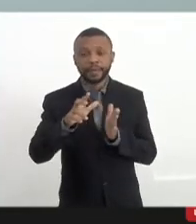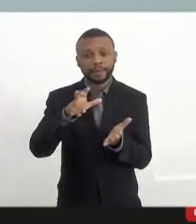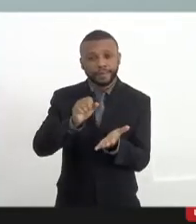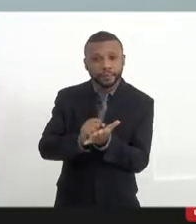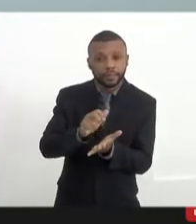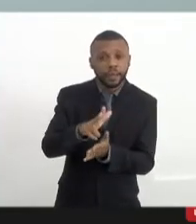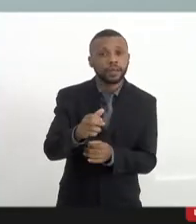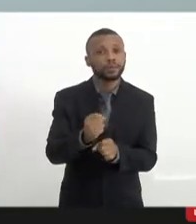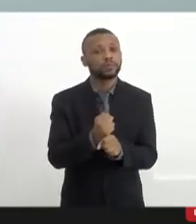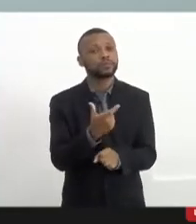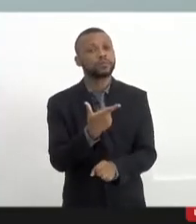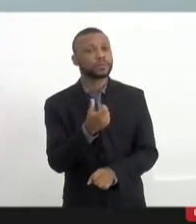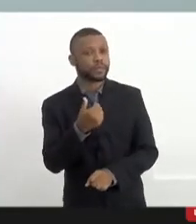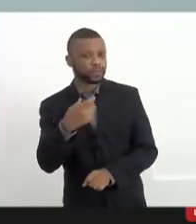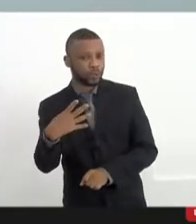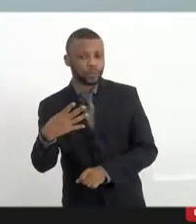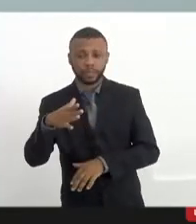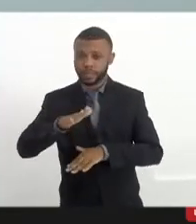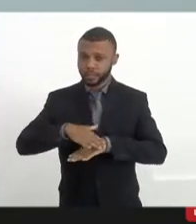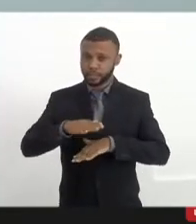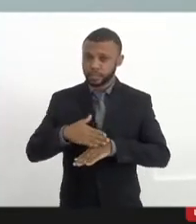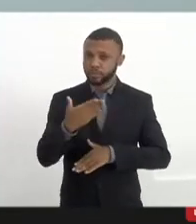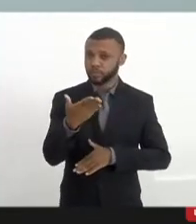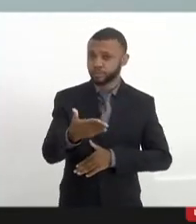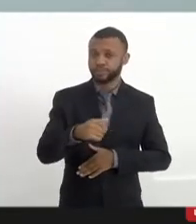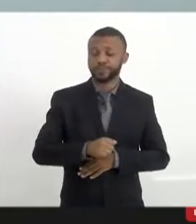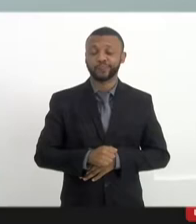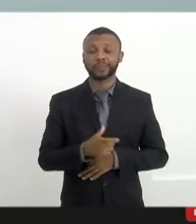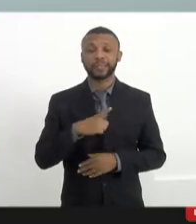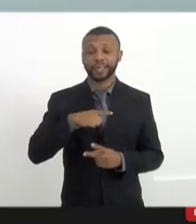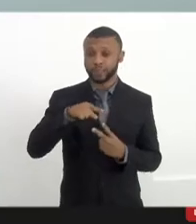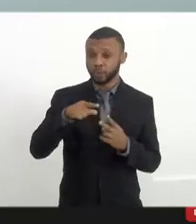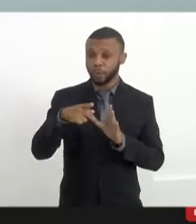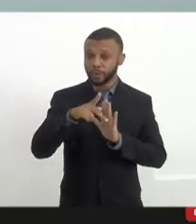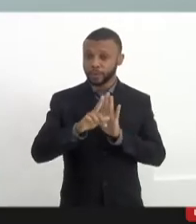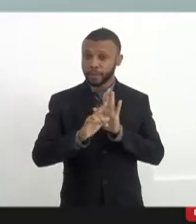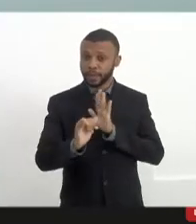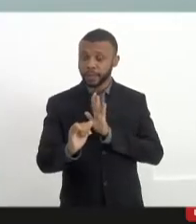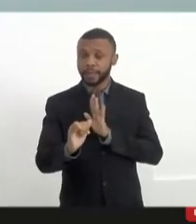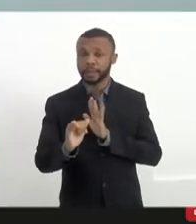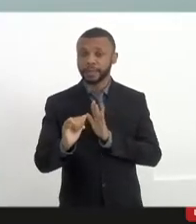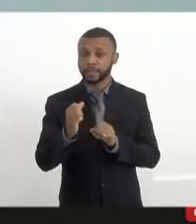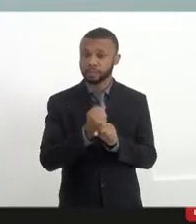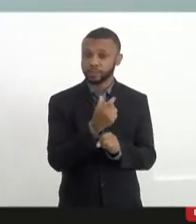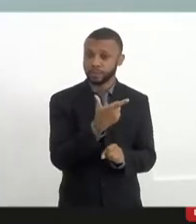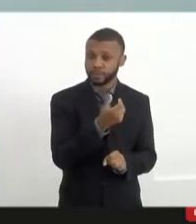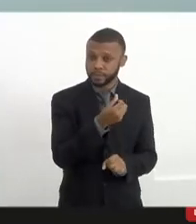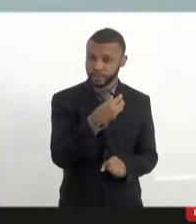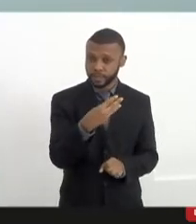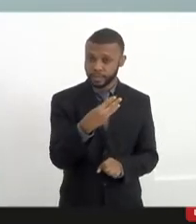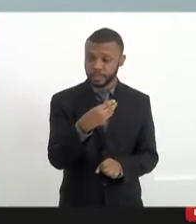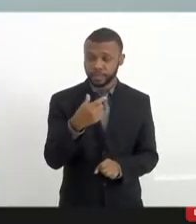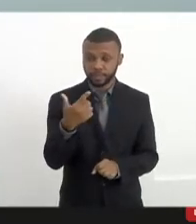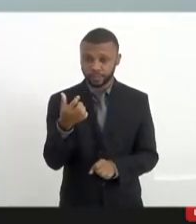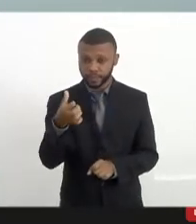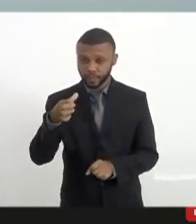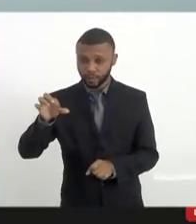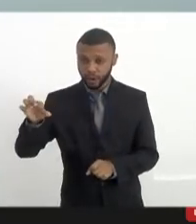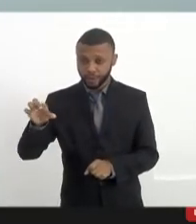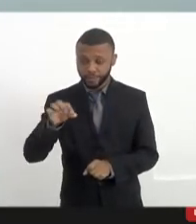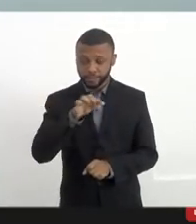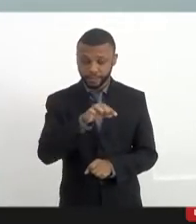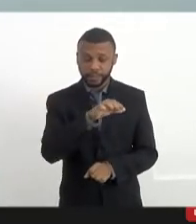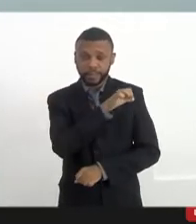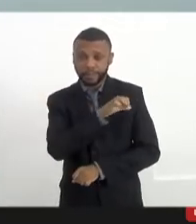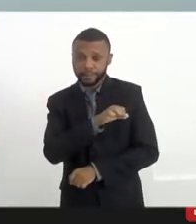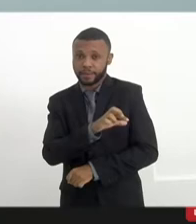de sua autoria. Há também dois projetos de lei, um de 2013, da Regiane, e outro de 2019, que é da Regiane, e seu também. Então, assim, há